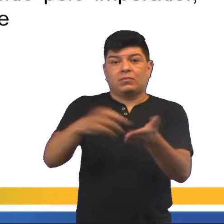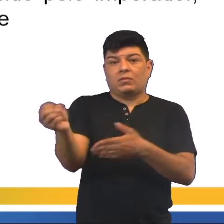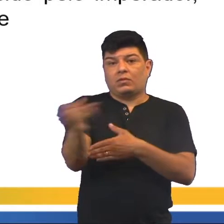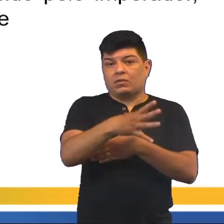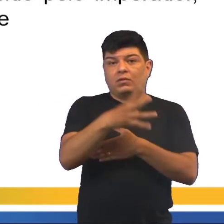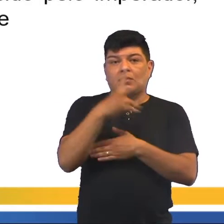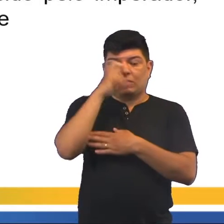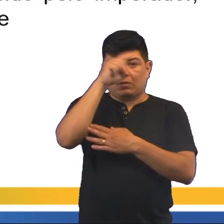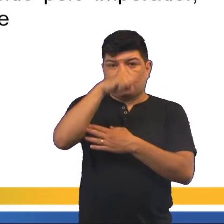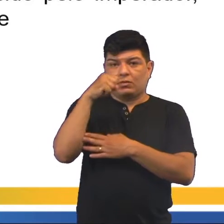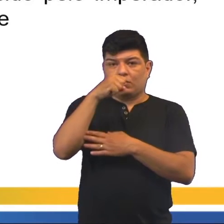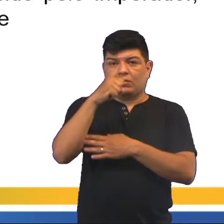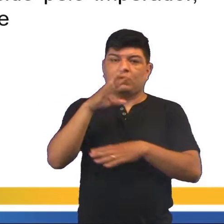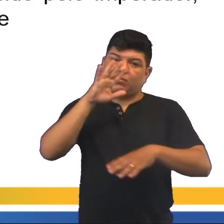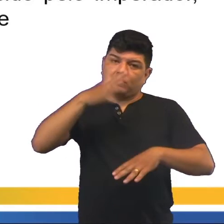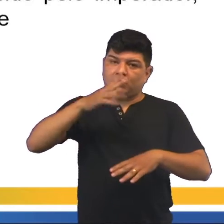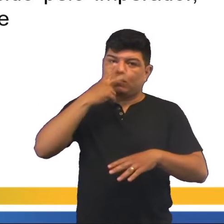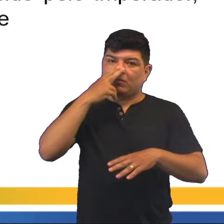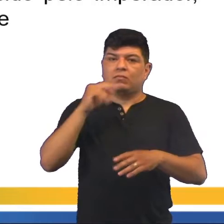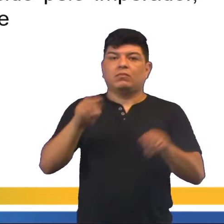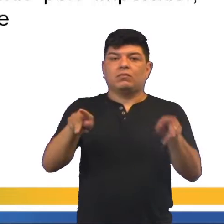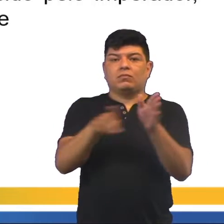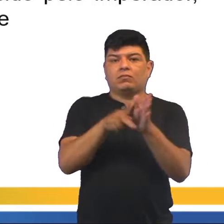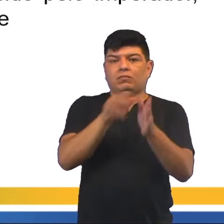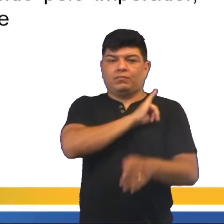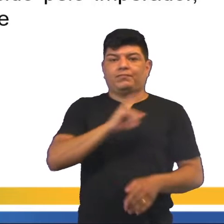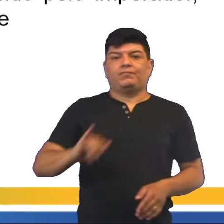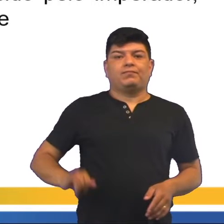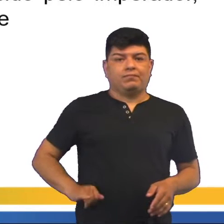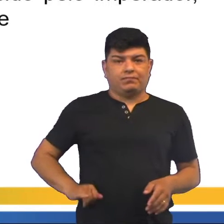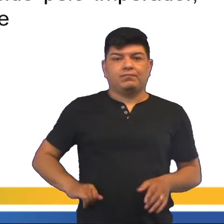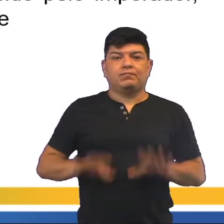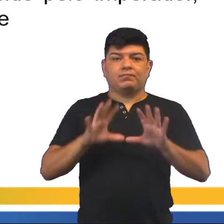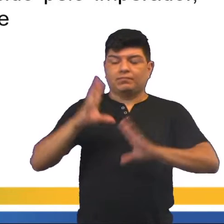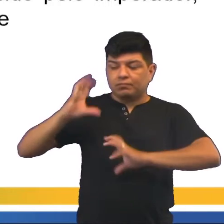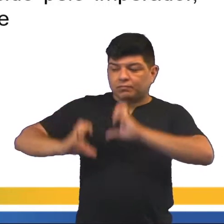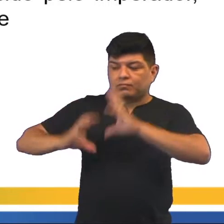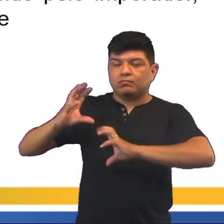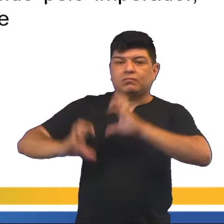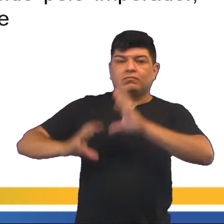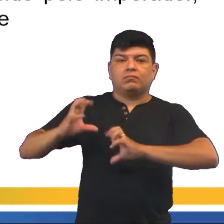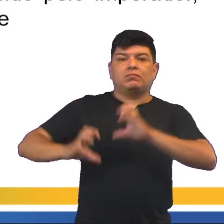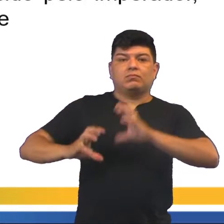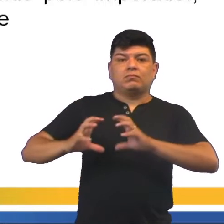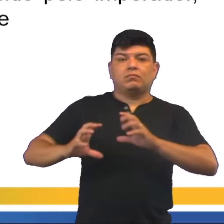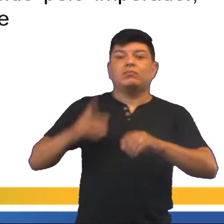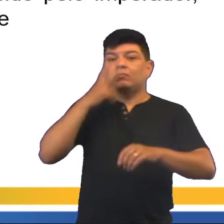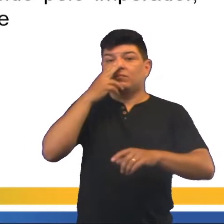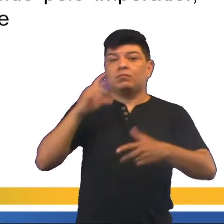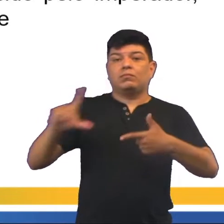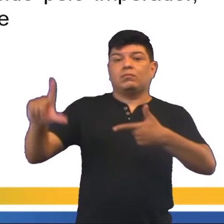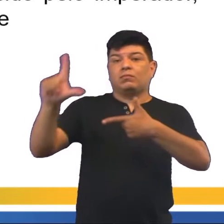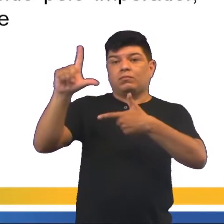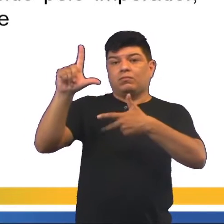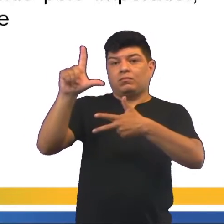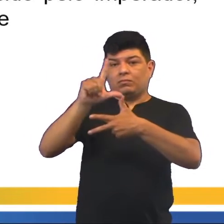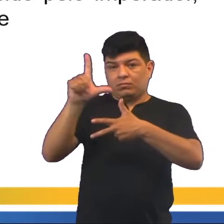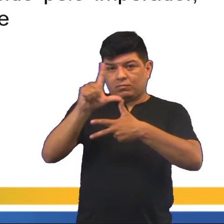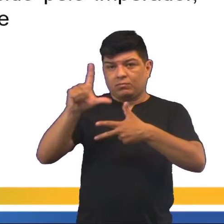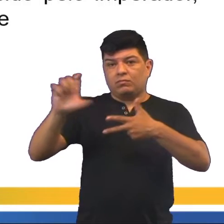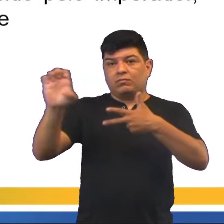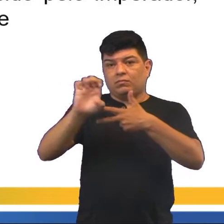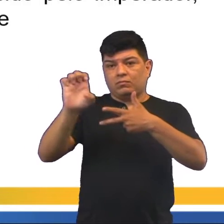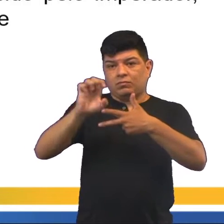o poder moderador, que seria exercido pelo imperador. Em caso de conflito entre os poderes legislativo, executivo e